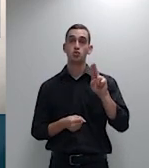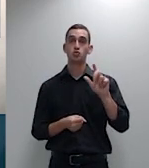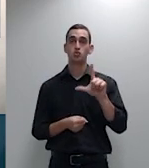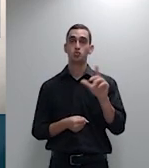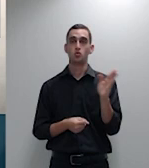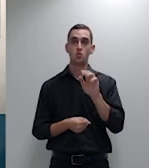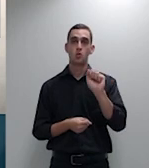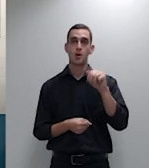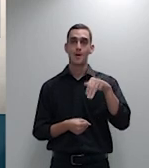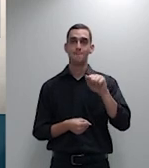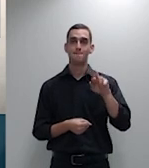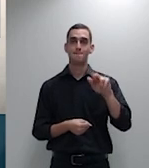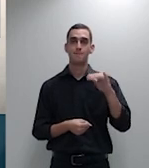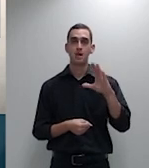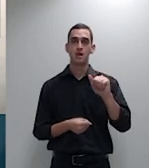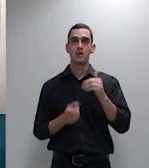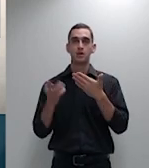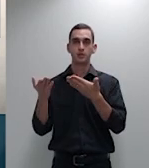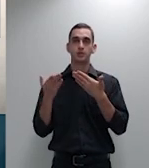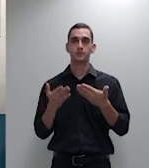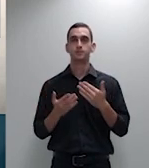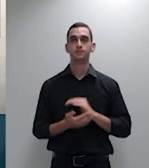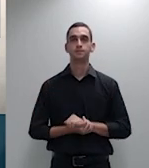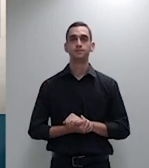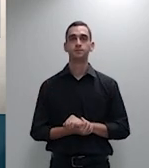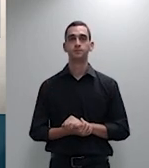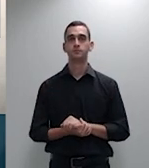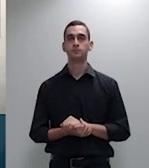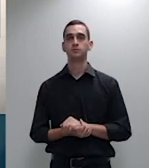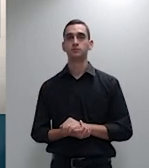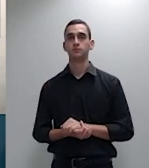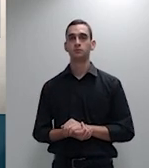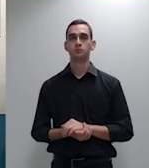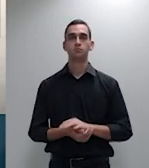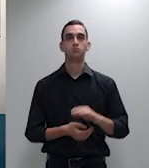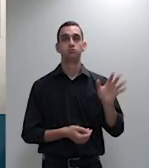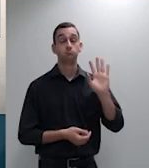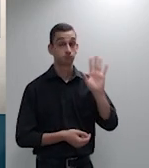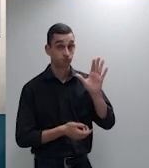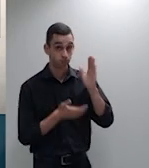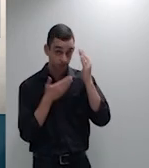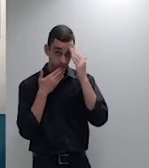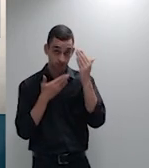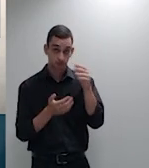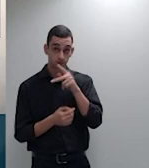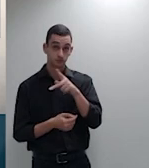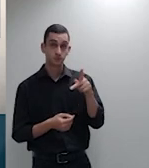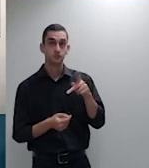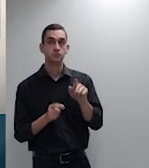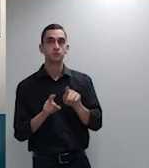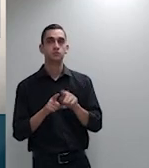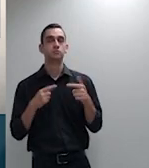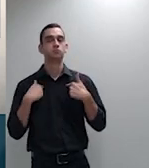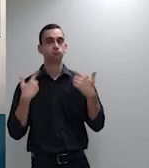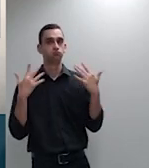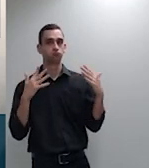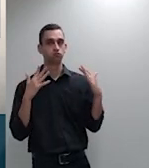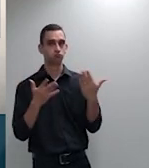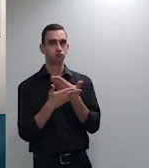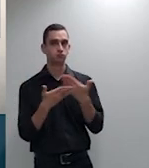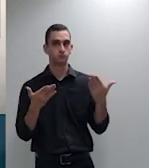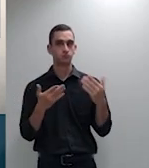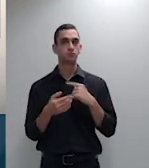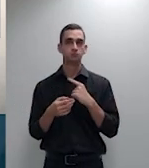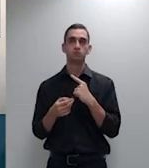muito obrigada senhor presidente gostaria de saudar todos os integrantes desse egrésio tribunal